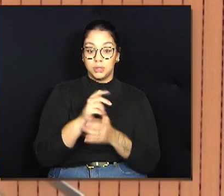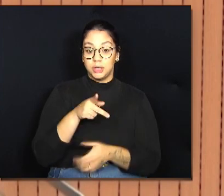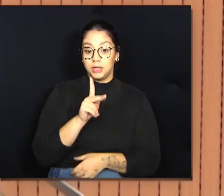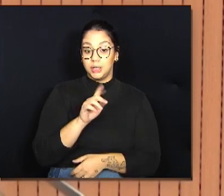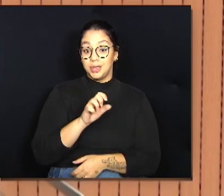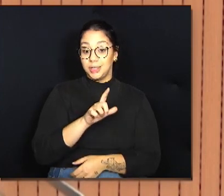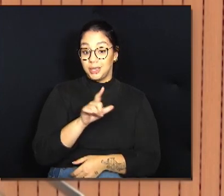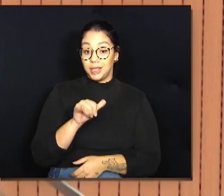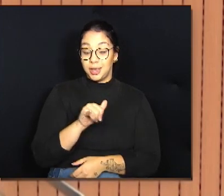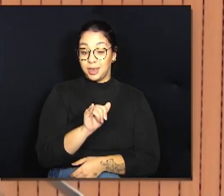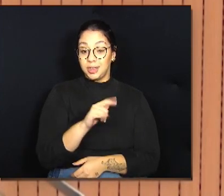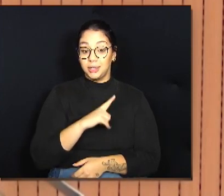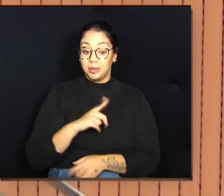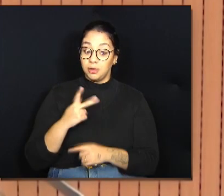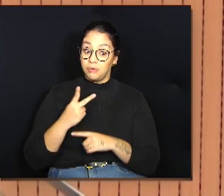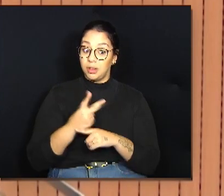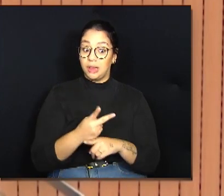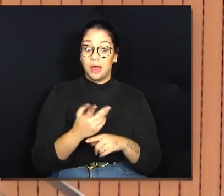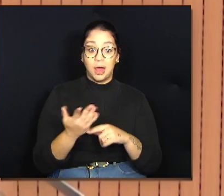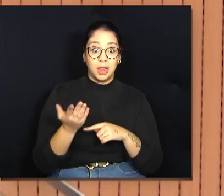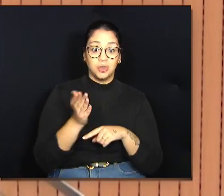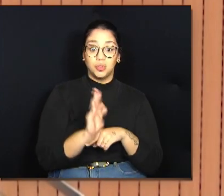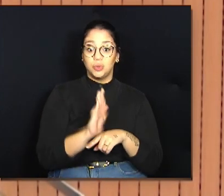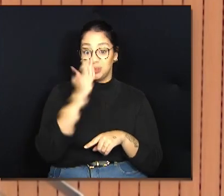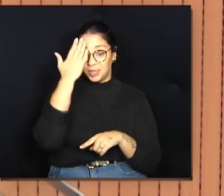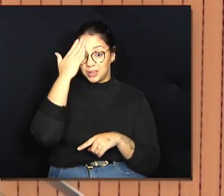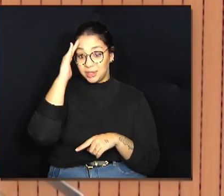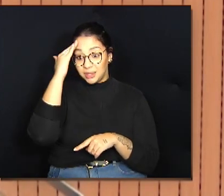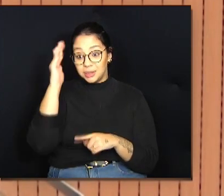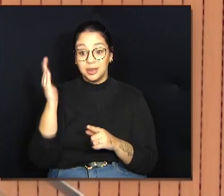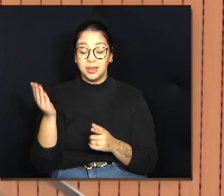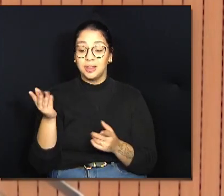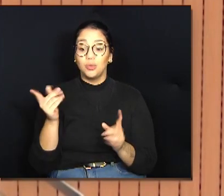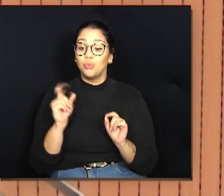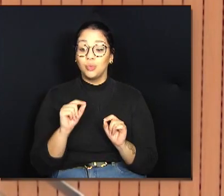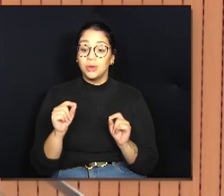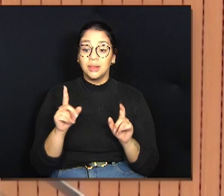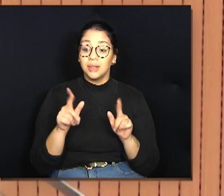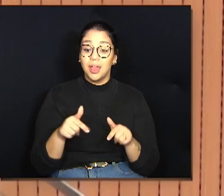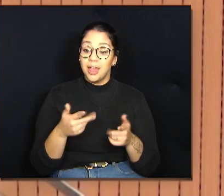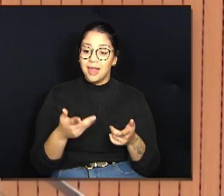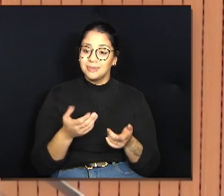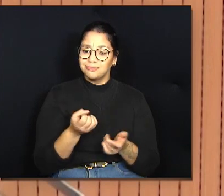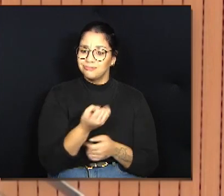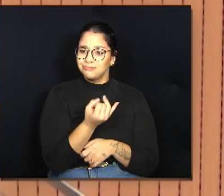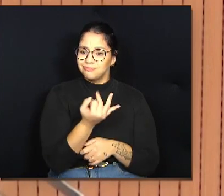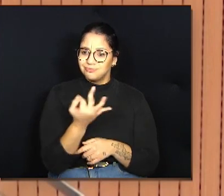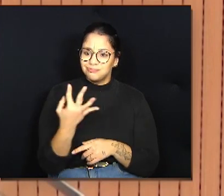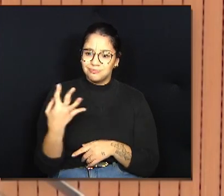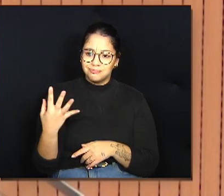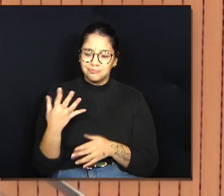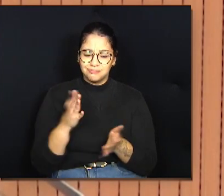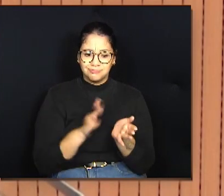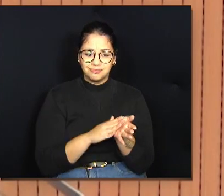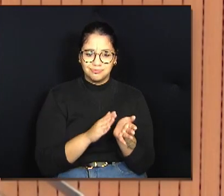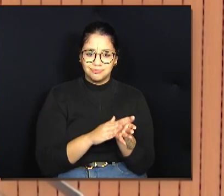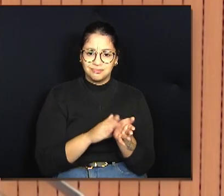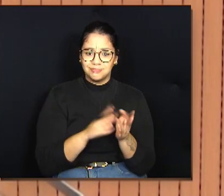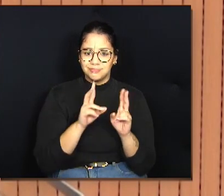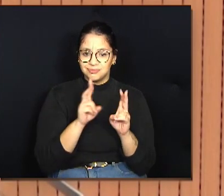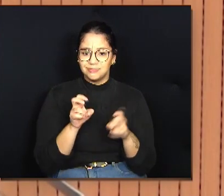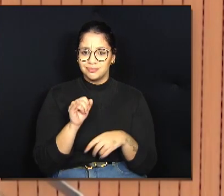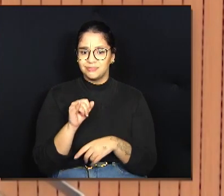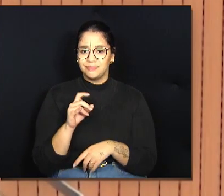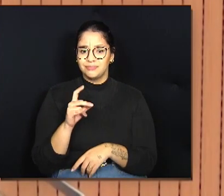momento, procurou um socorro e entender o que seria aquelas cobranças relativas ao seu IPTU